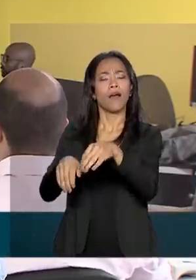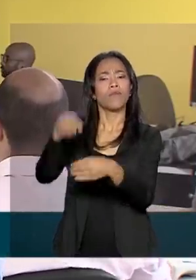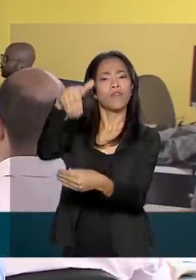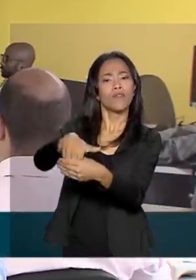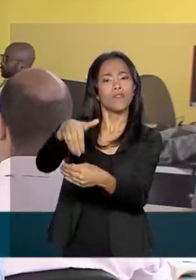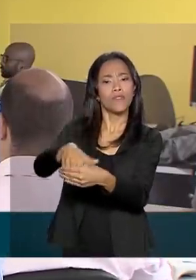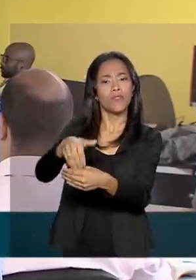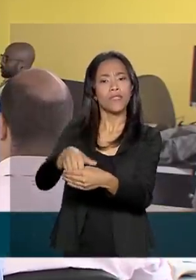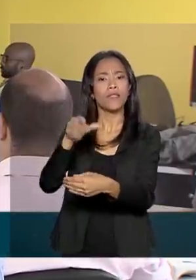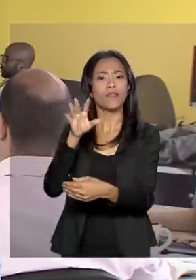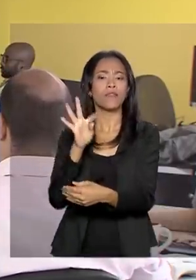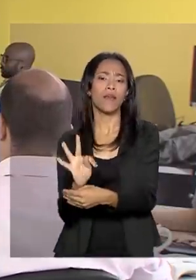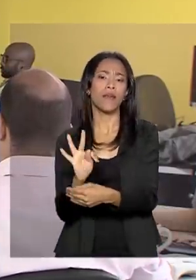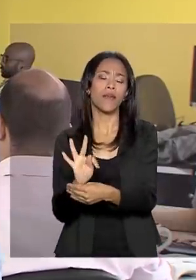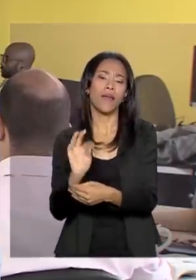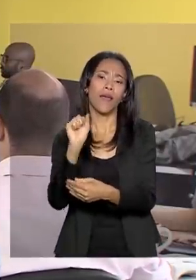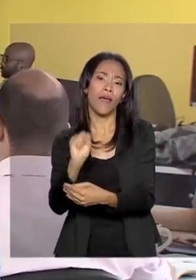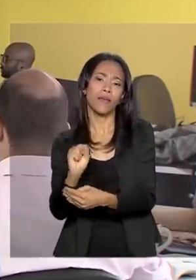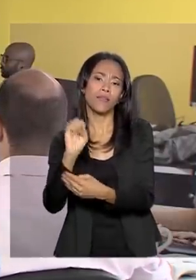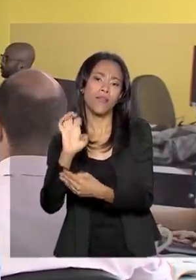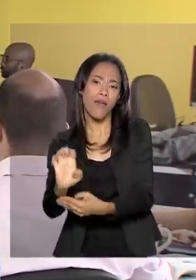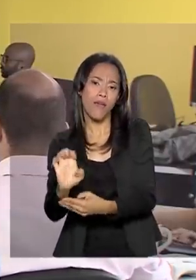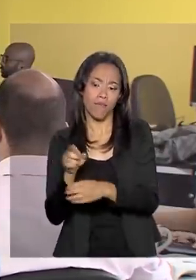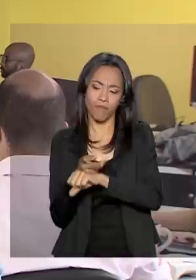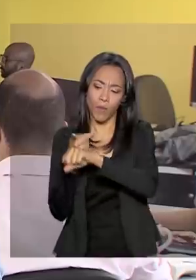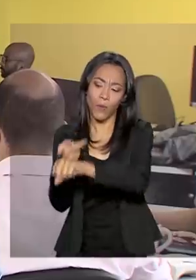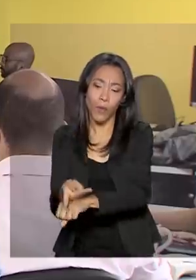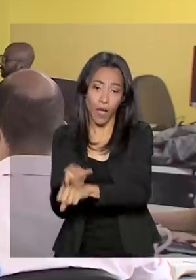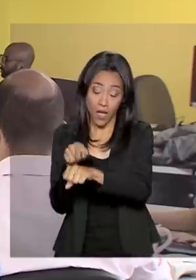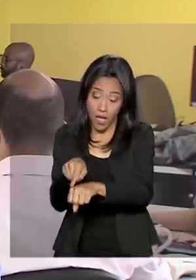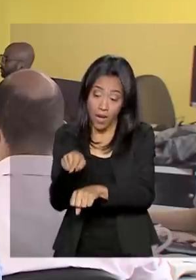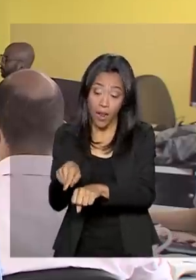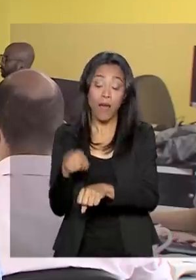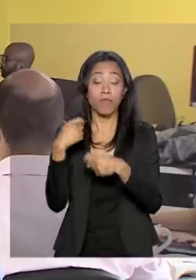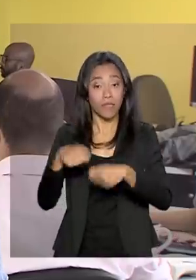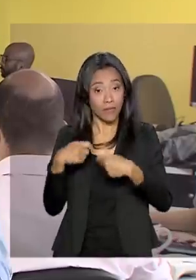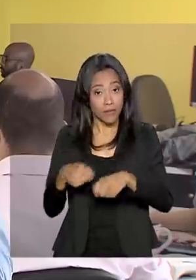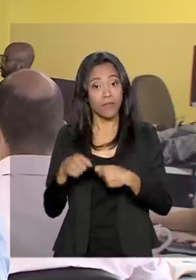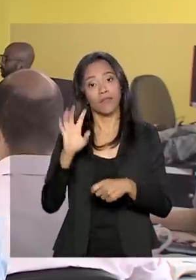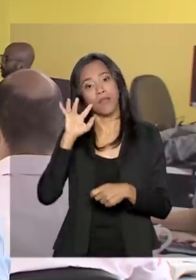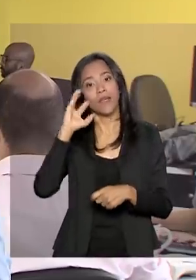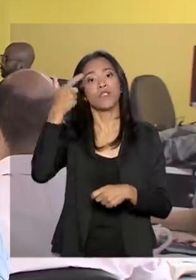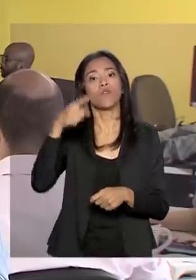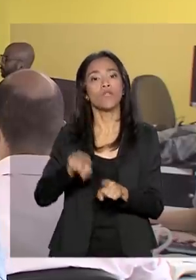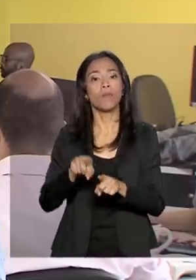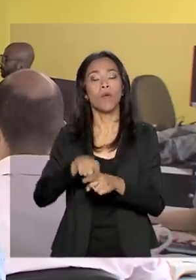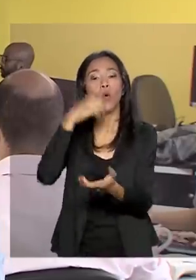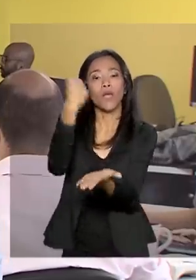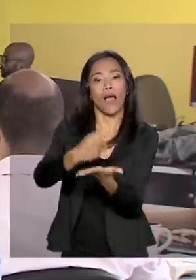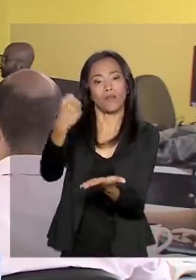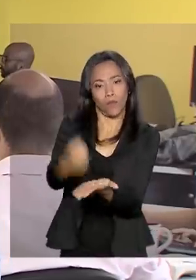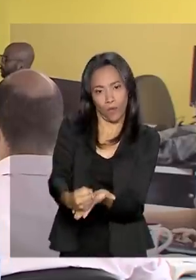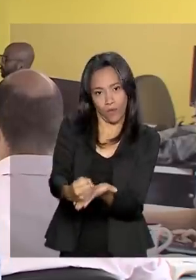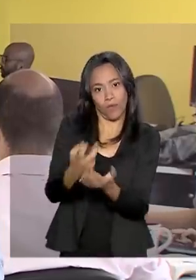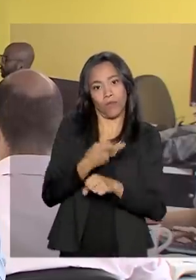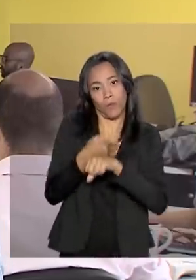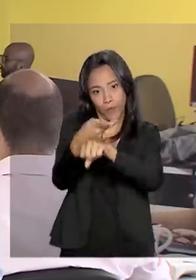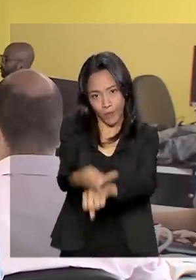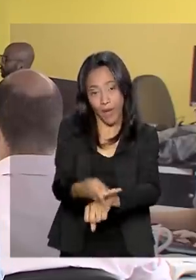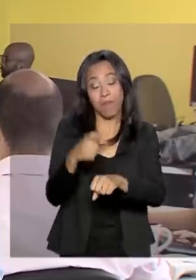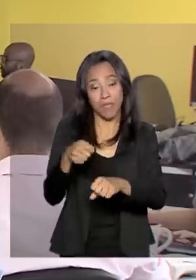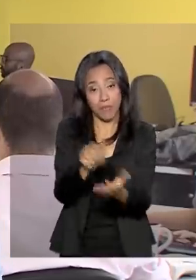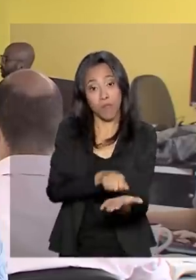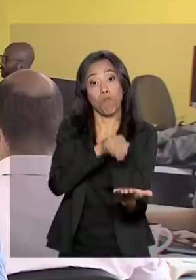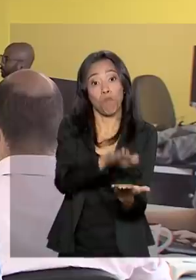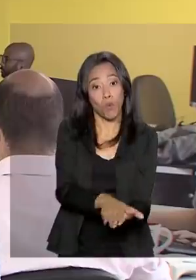Eleitor, Situação Eleitoral. As pessoas que tiveram o título cancelado devem regularizar a situação no cartório eleitoral. Para isso, é necessário pagar